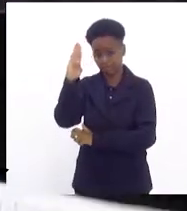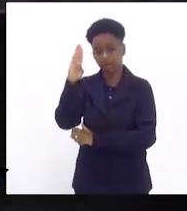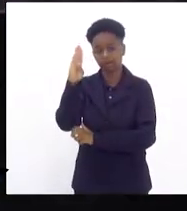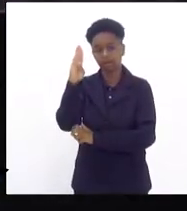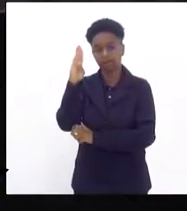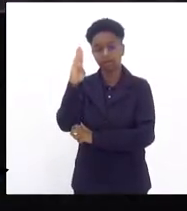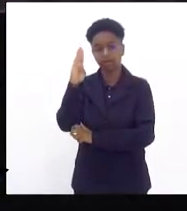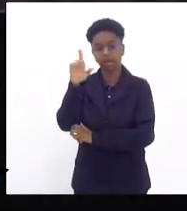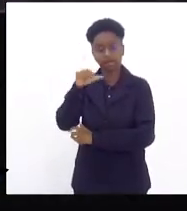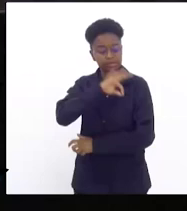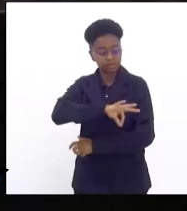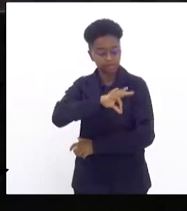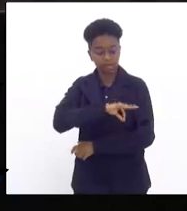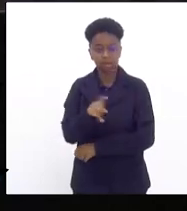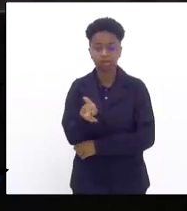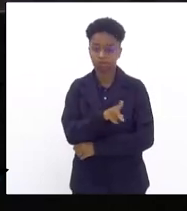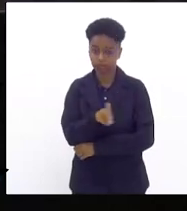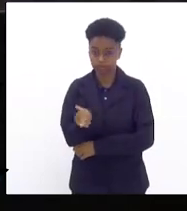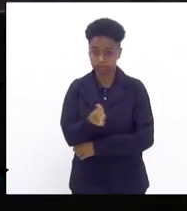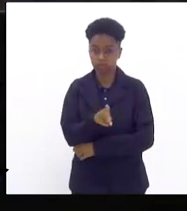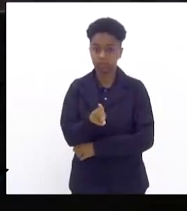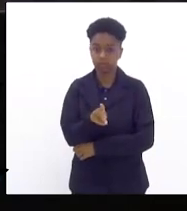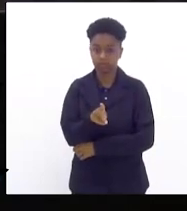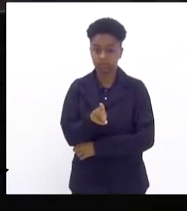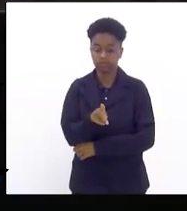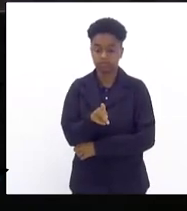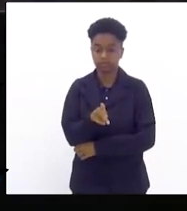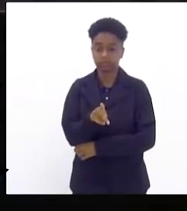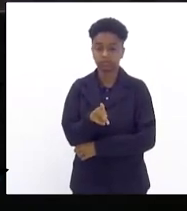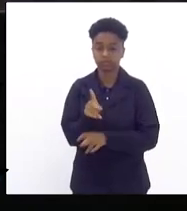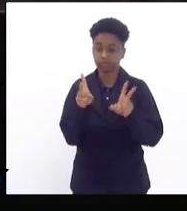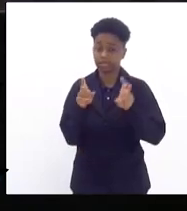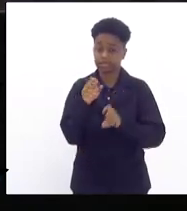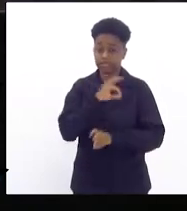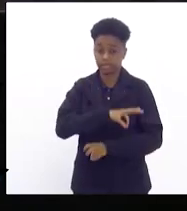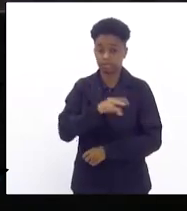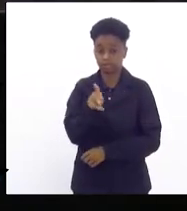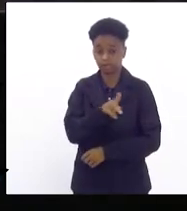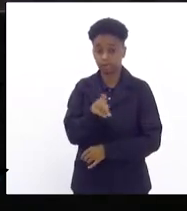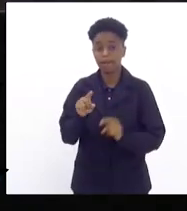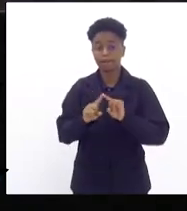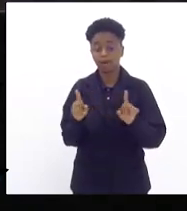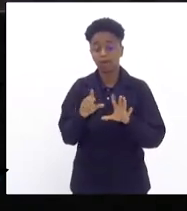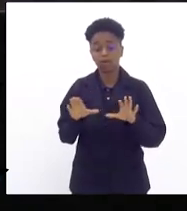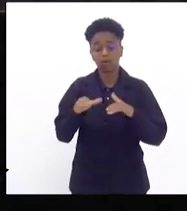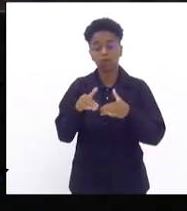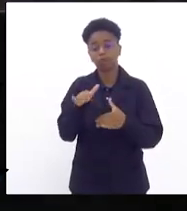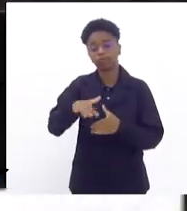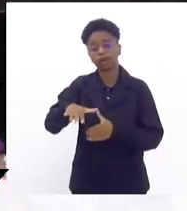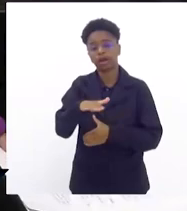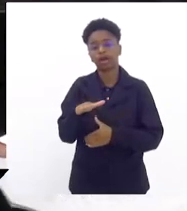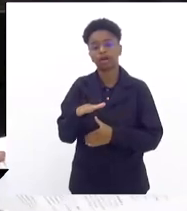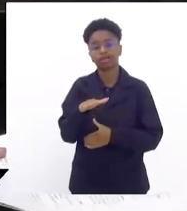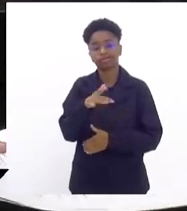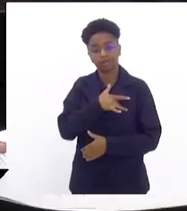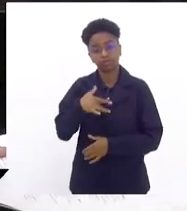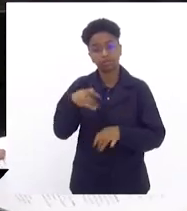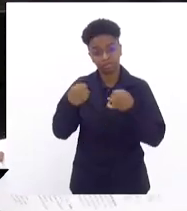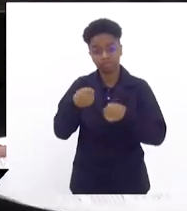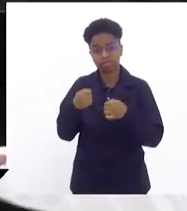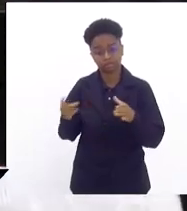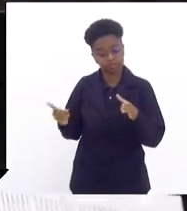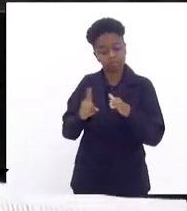o salário do professor o salário real do professor mas ora o pessoal da comissão de saúde tem que estar mais presente